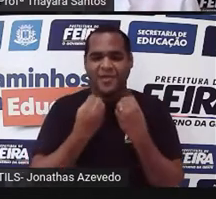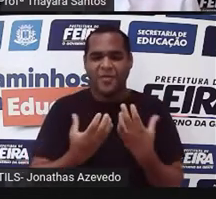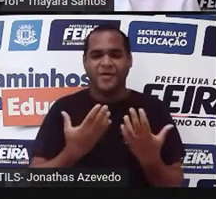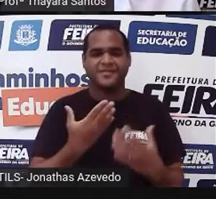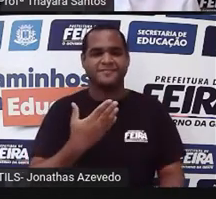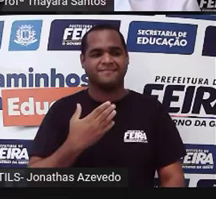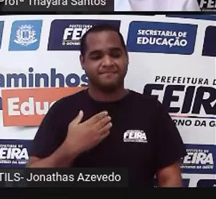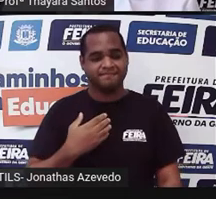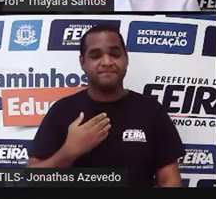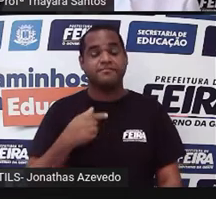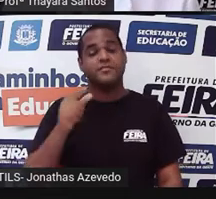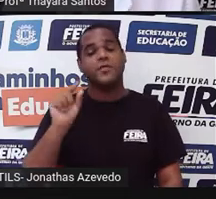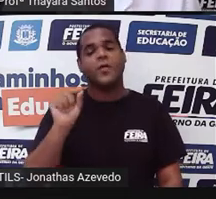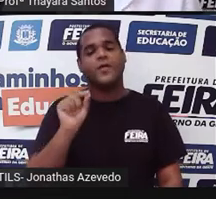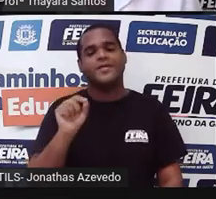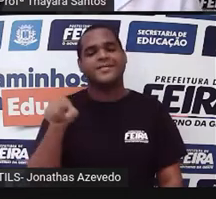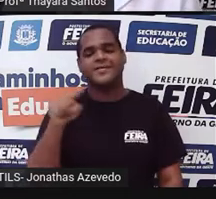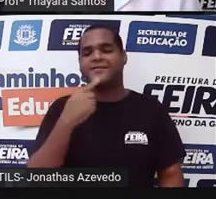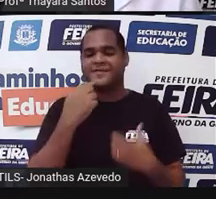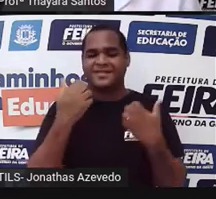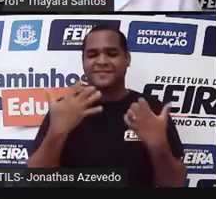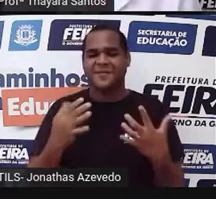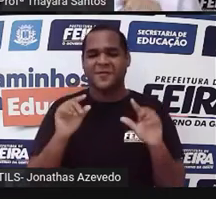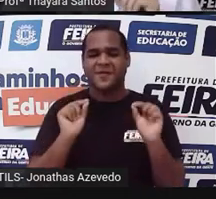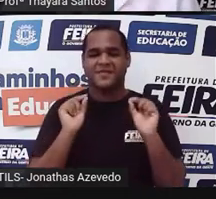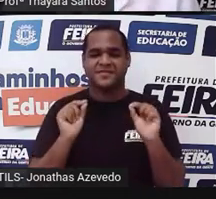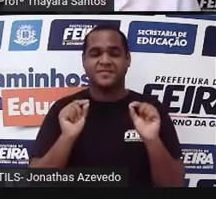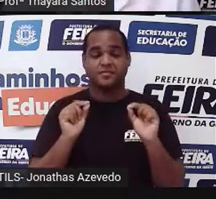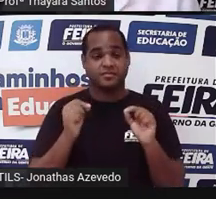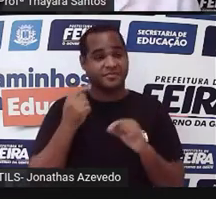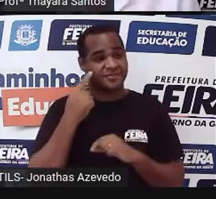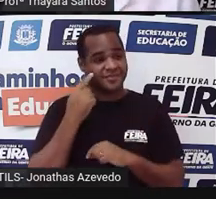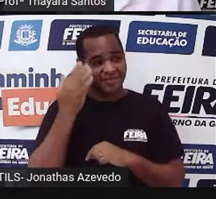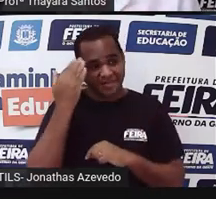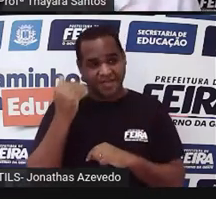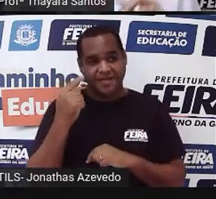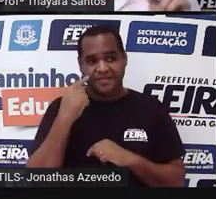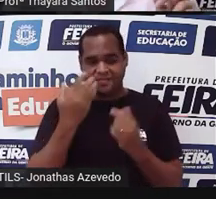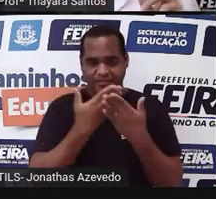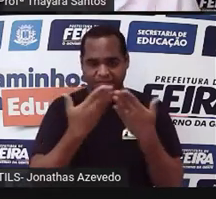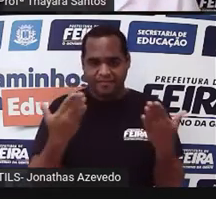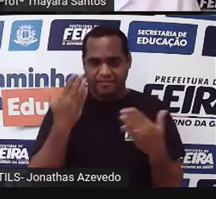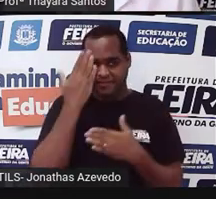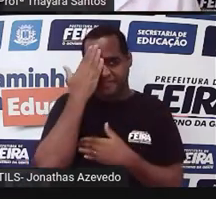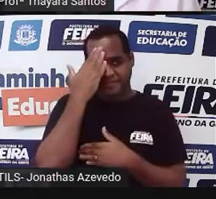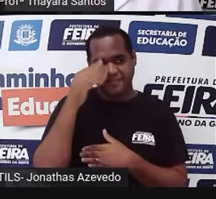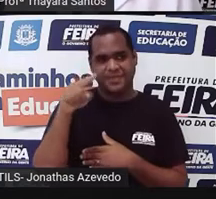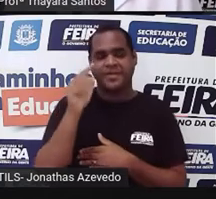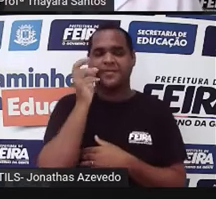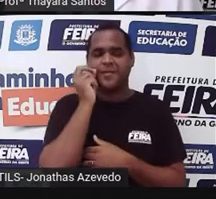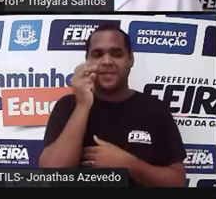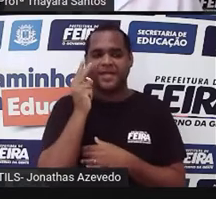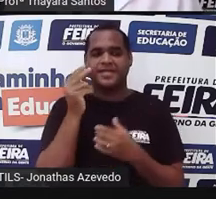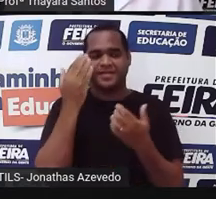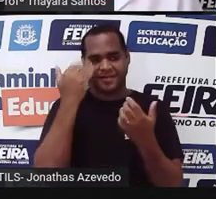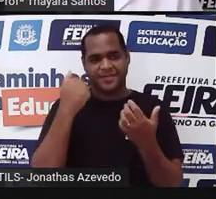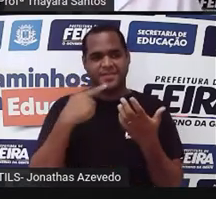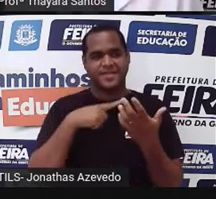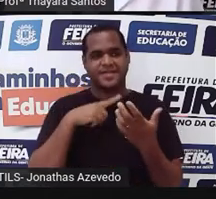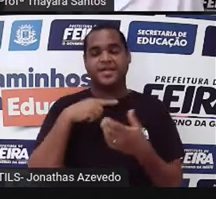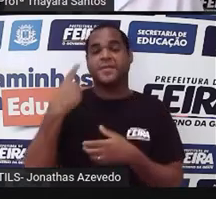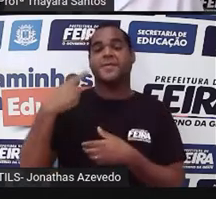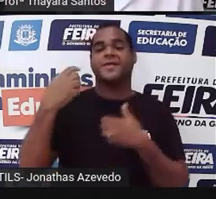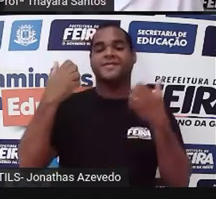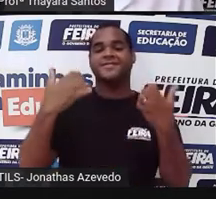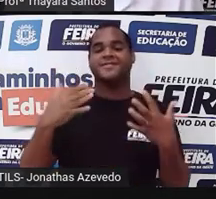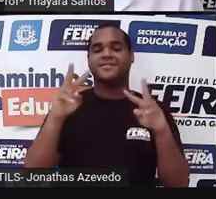E na aula de hoje nós vamos falar sobre... Sei que muitos de vocês já são mais espertinhos aí, já viram no primeiro slide qual